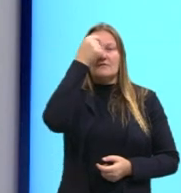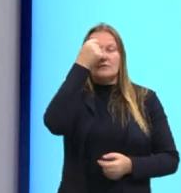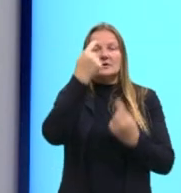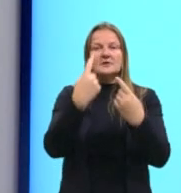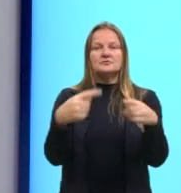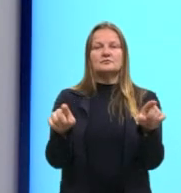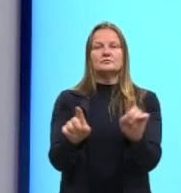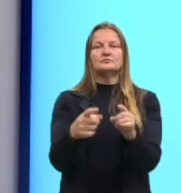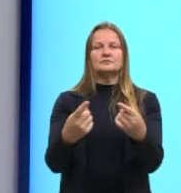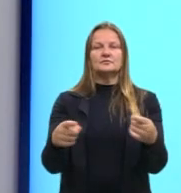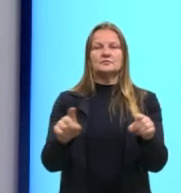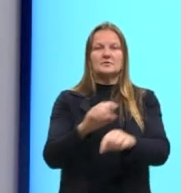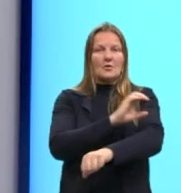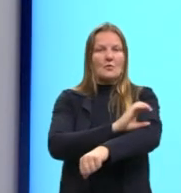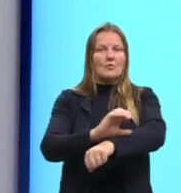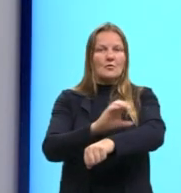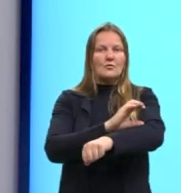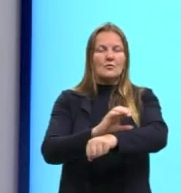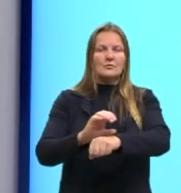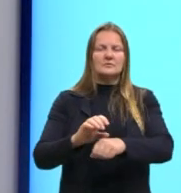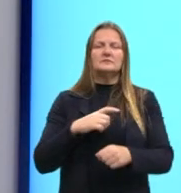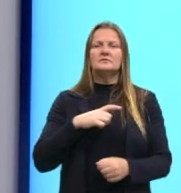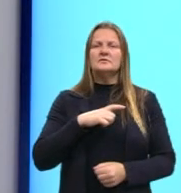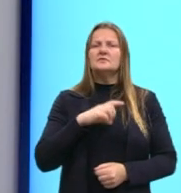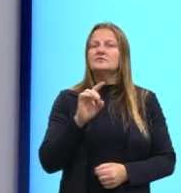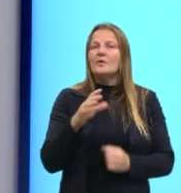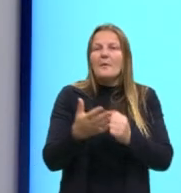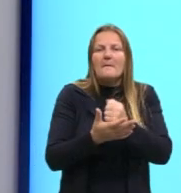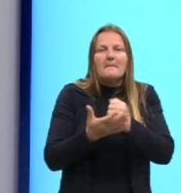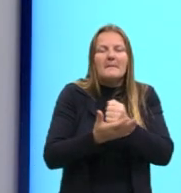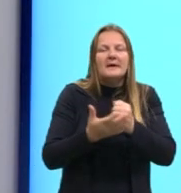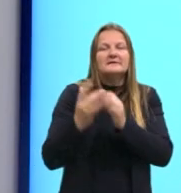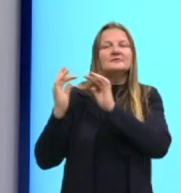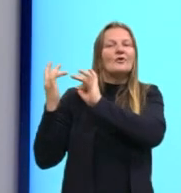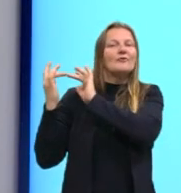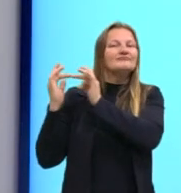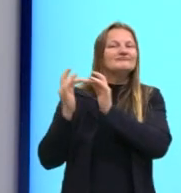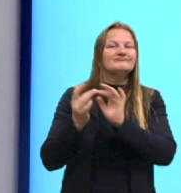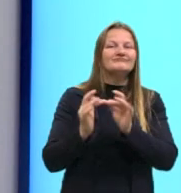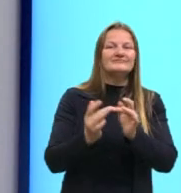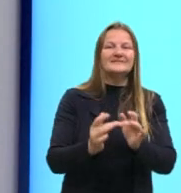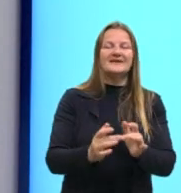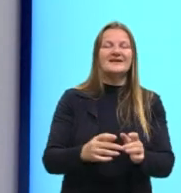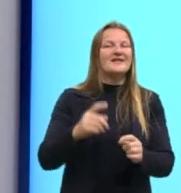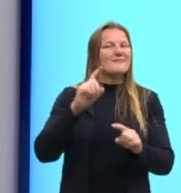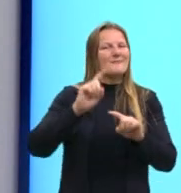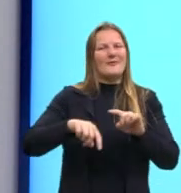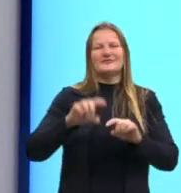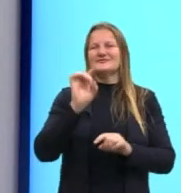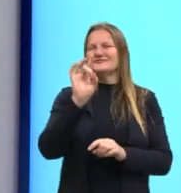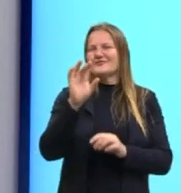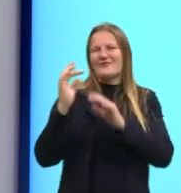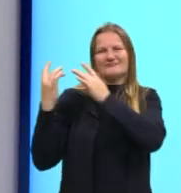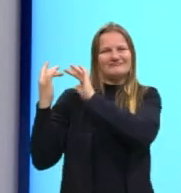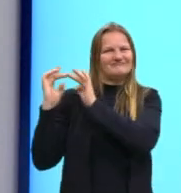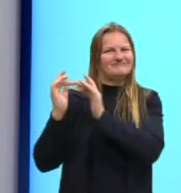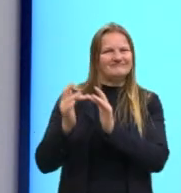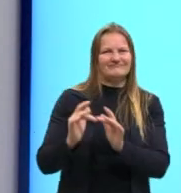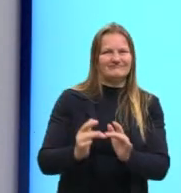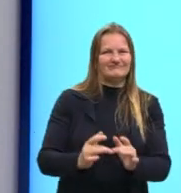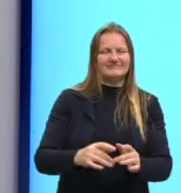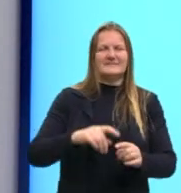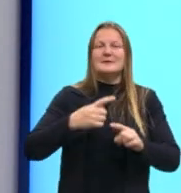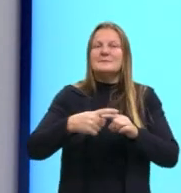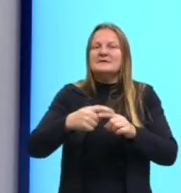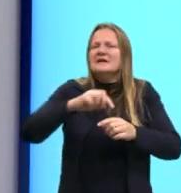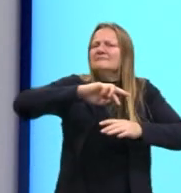exemplo, há algum tempo atrás, elas iriam estudar basicamente música clássica. Hoje não cabe mais estudar somente música clássica. Tem